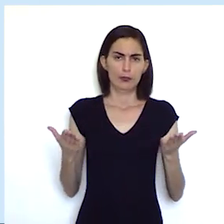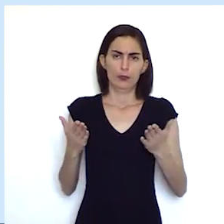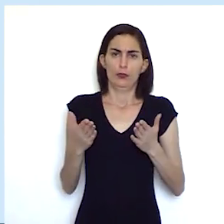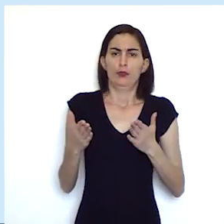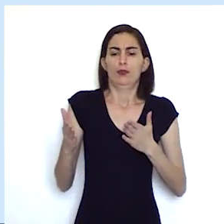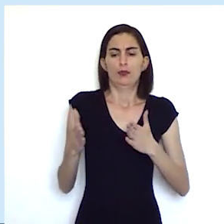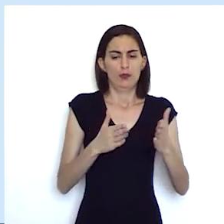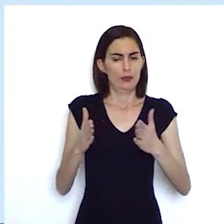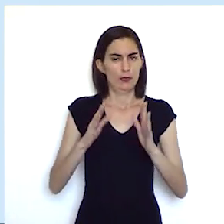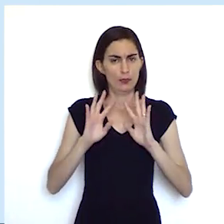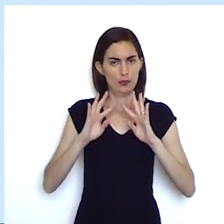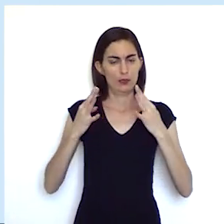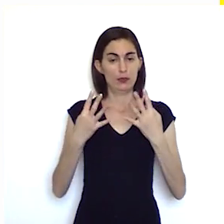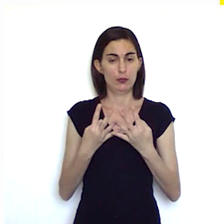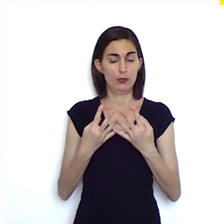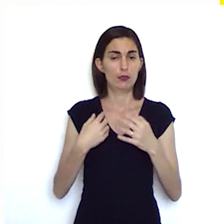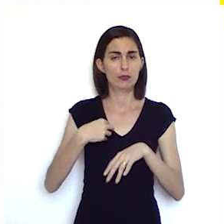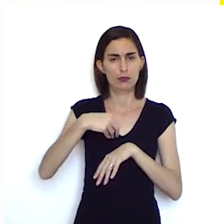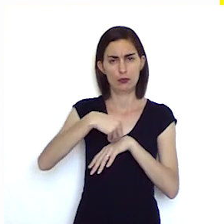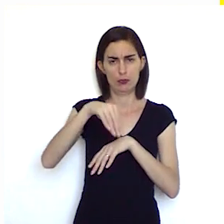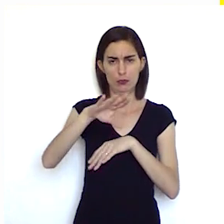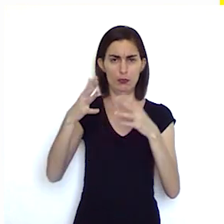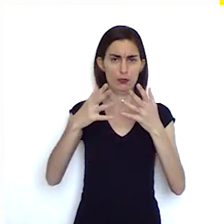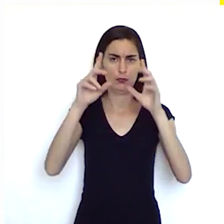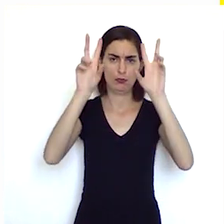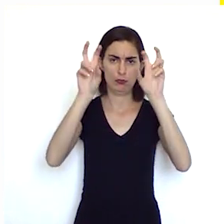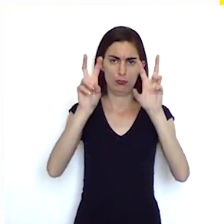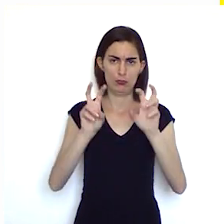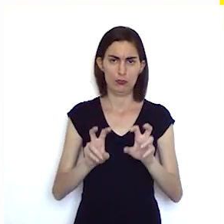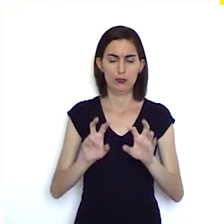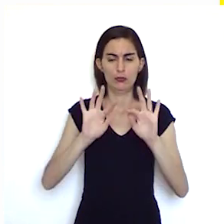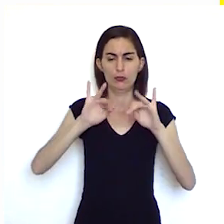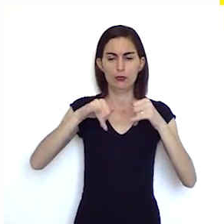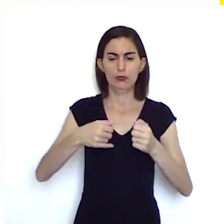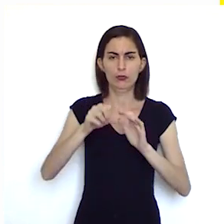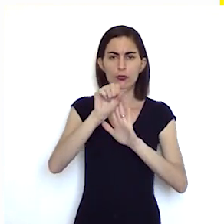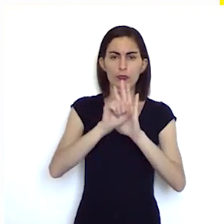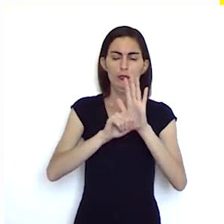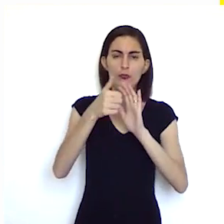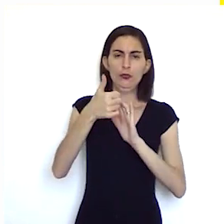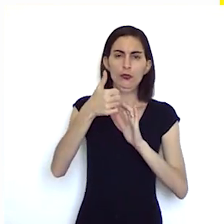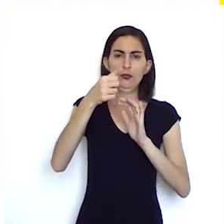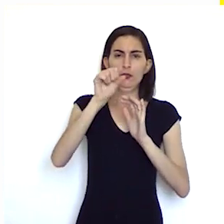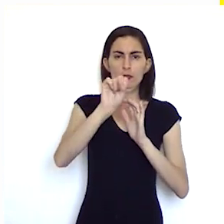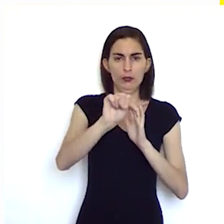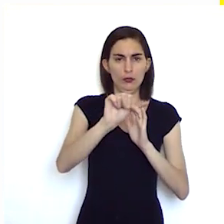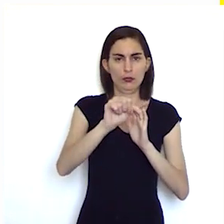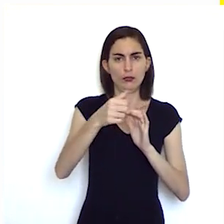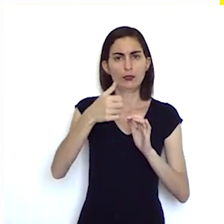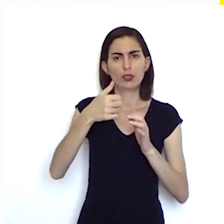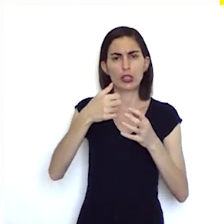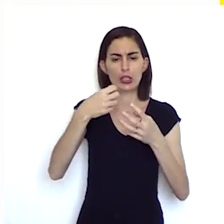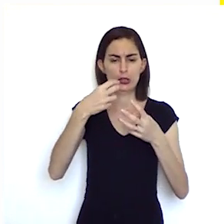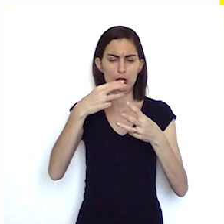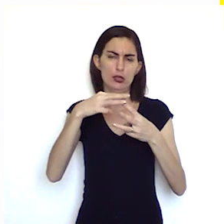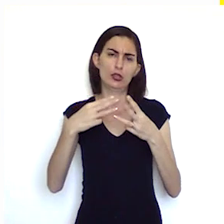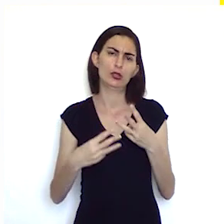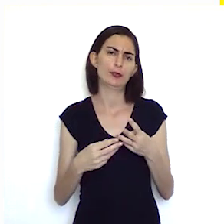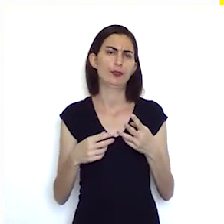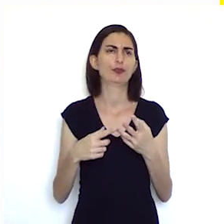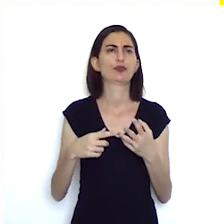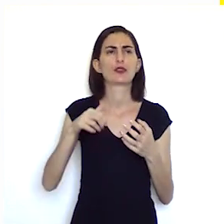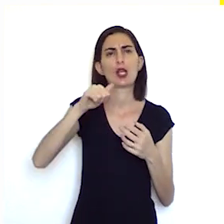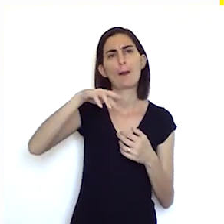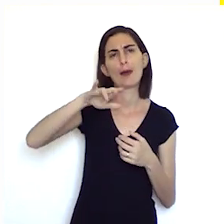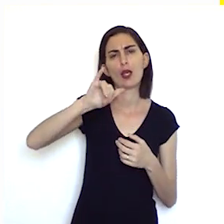nesse período de quarentena. Trago aqui alguns tópicos. No fim do século XVIII, treze colônias britânicas da